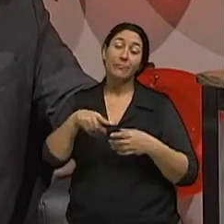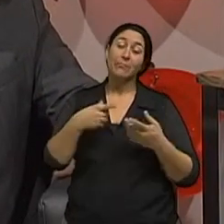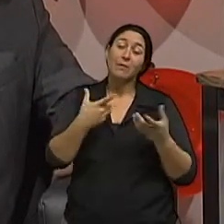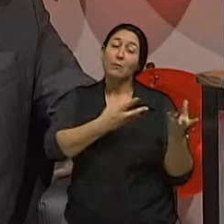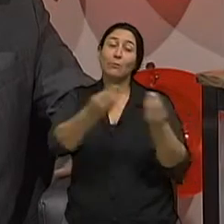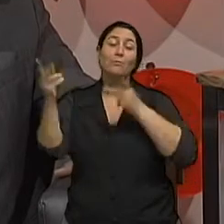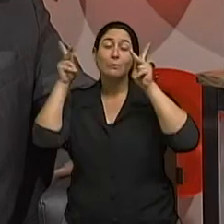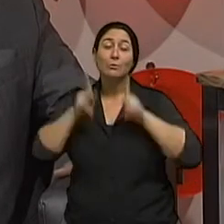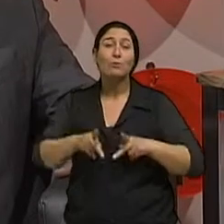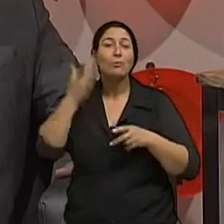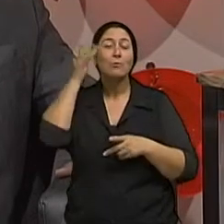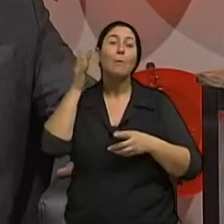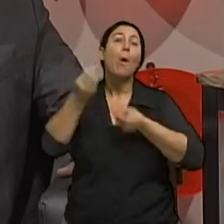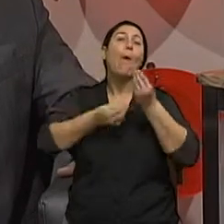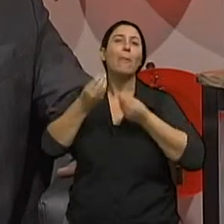doença evolua.